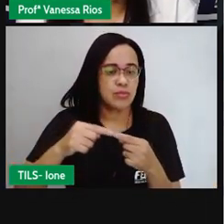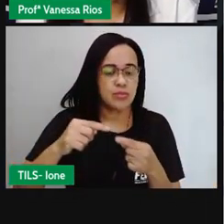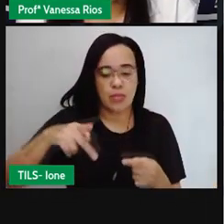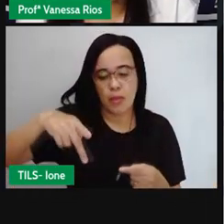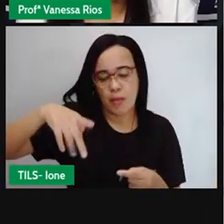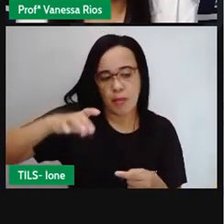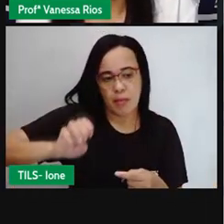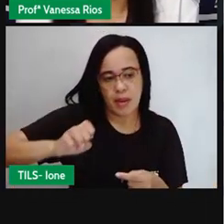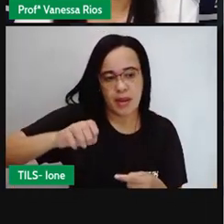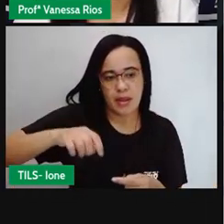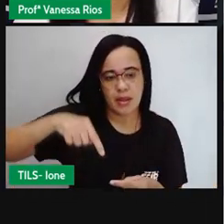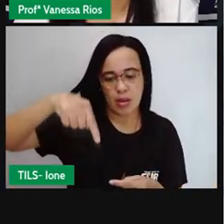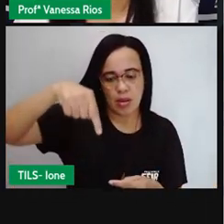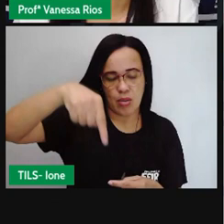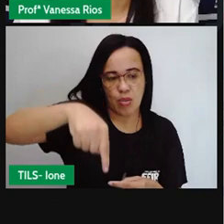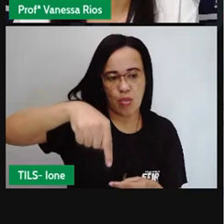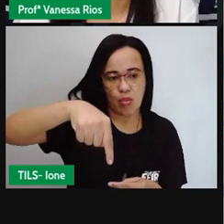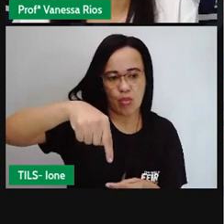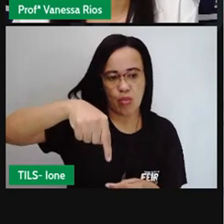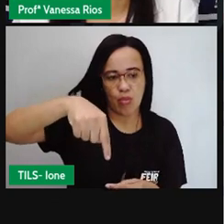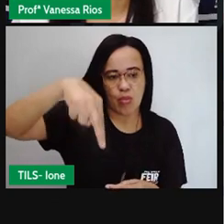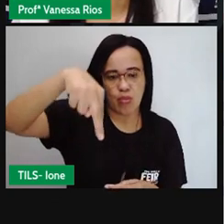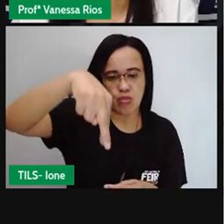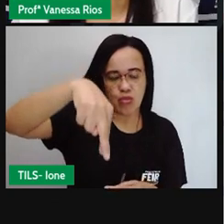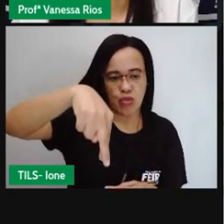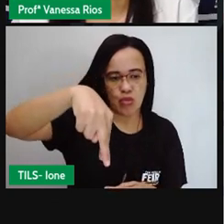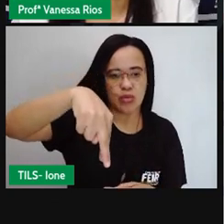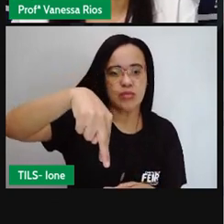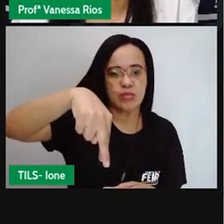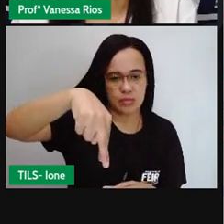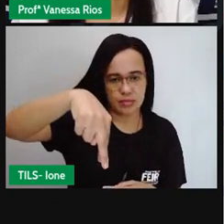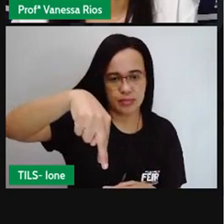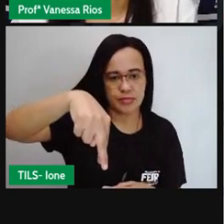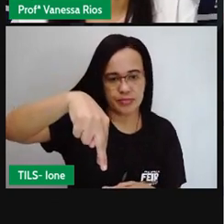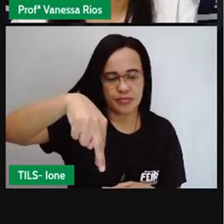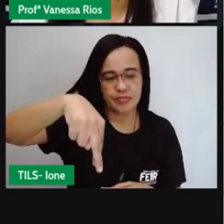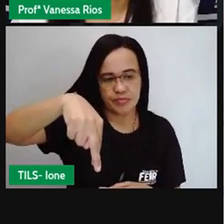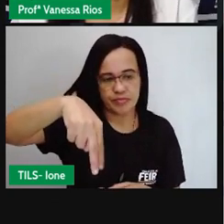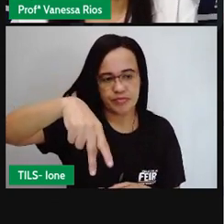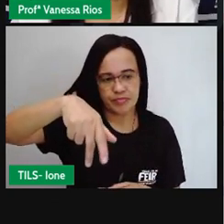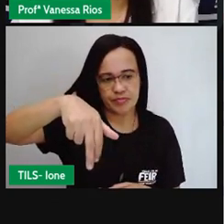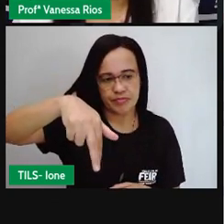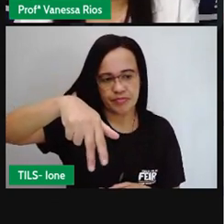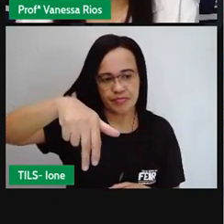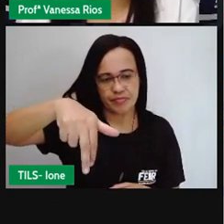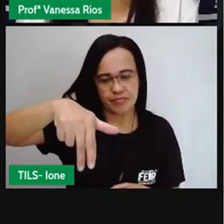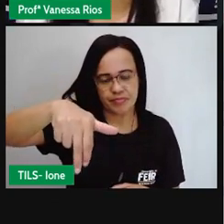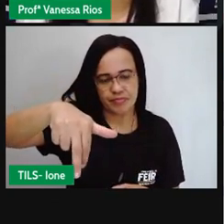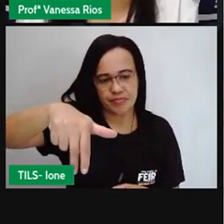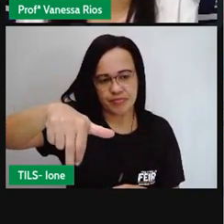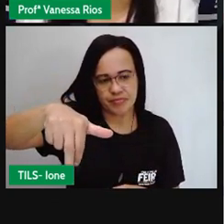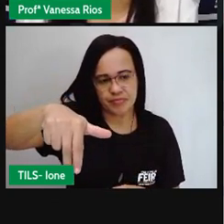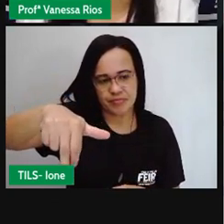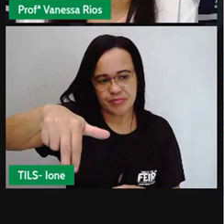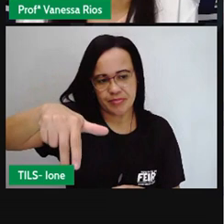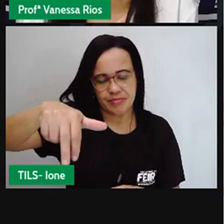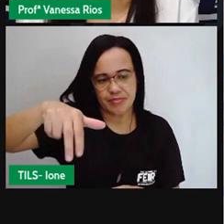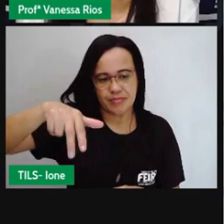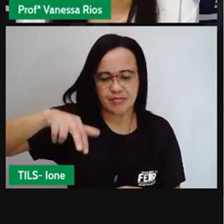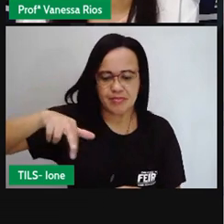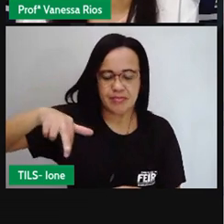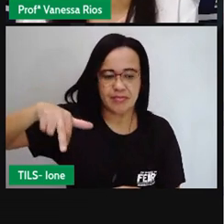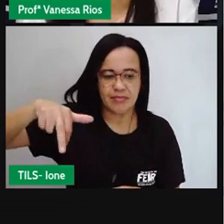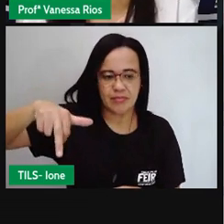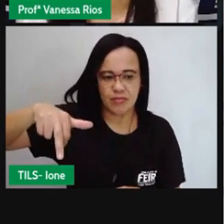dois Manoel agora está localizado aqui, ó, tá vendo? Vamos ver qual é a próxima